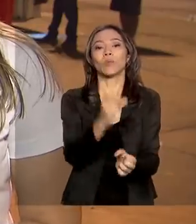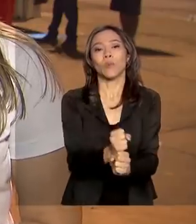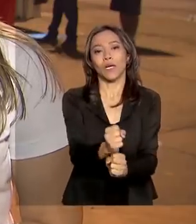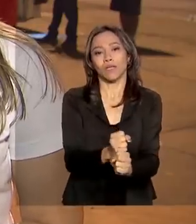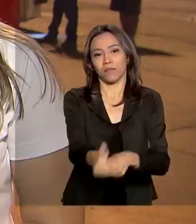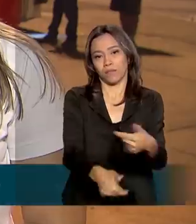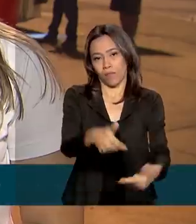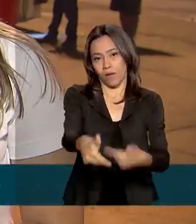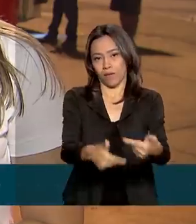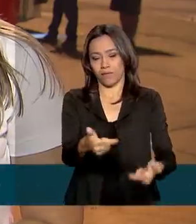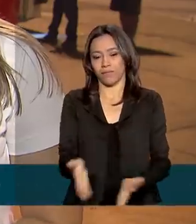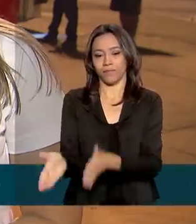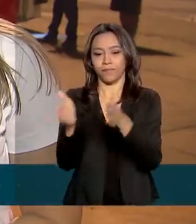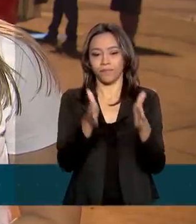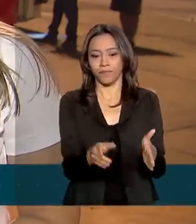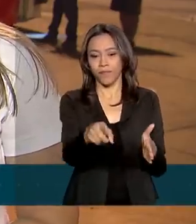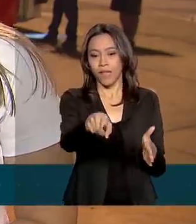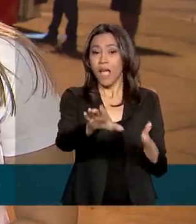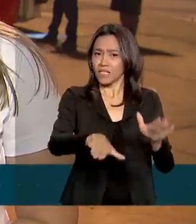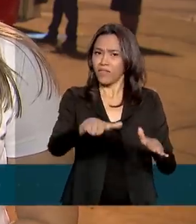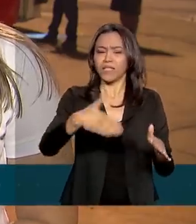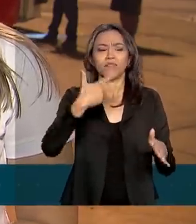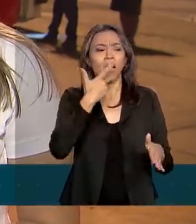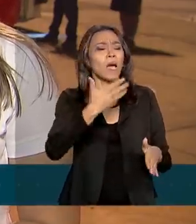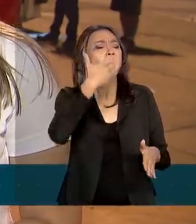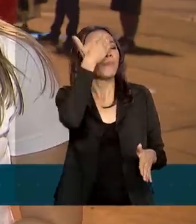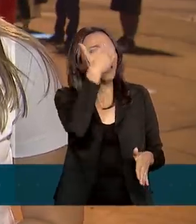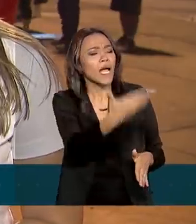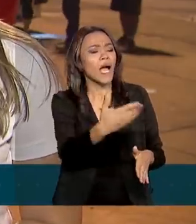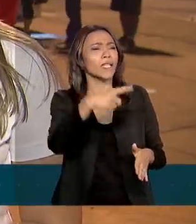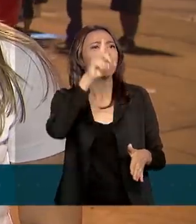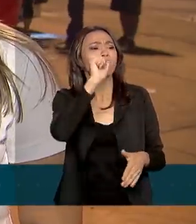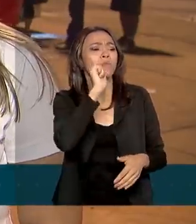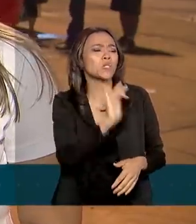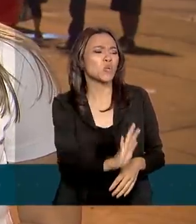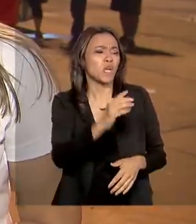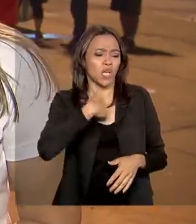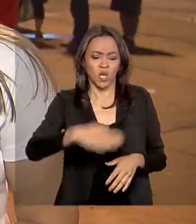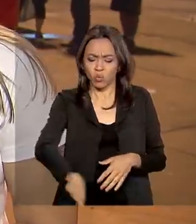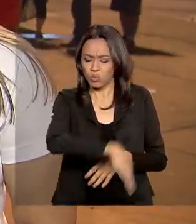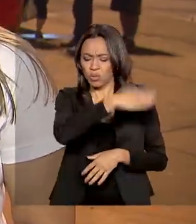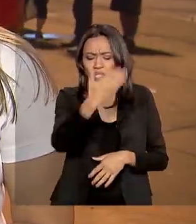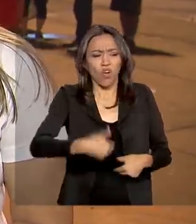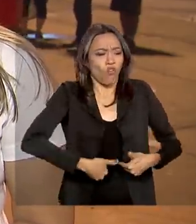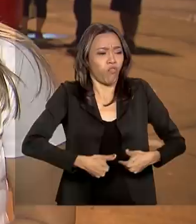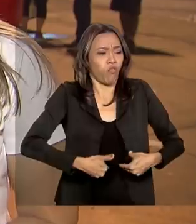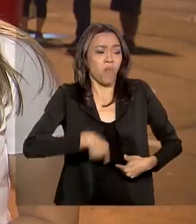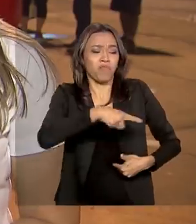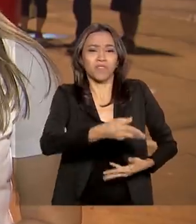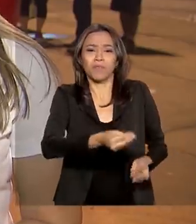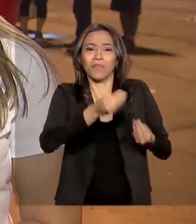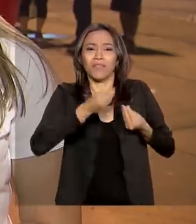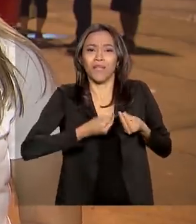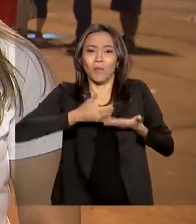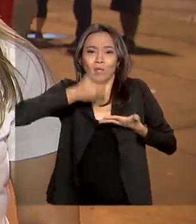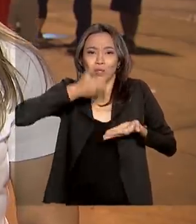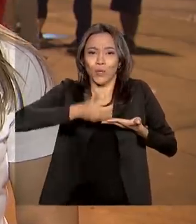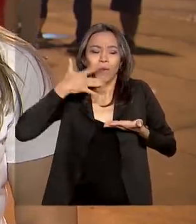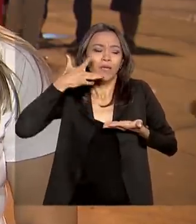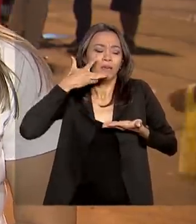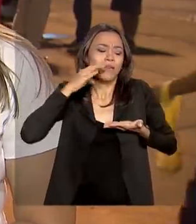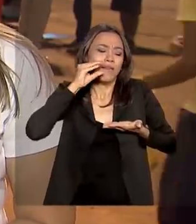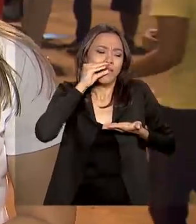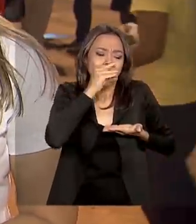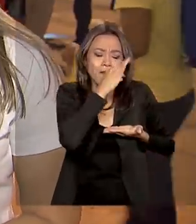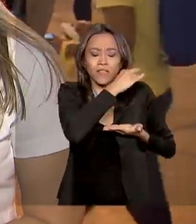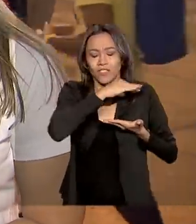vezes eles falam, é, muito obrigada, que Deus te abençoe, eu estava o dia inteiro com fome, você chegou com essa sopa quentinha. Isso é a melhor, é